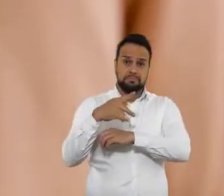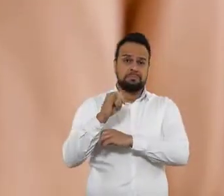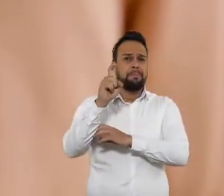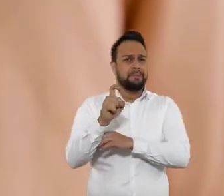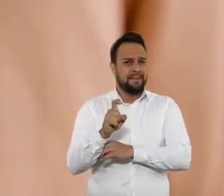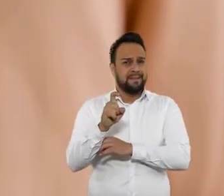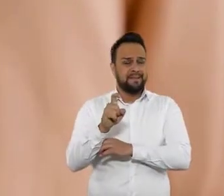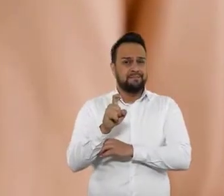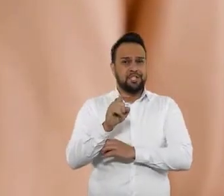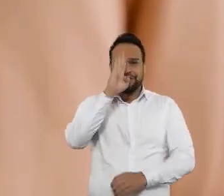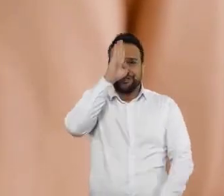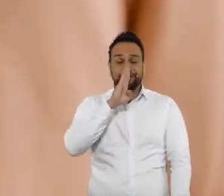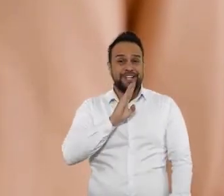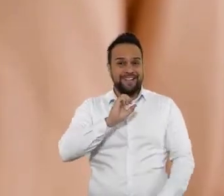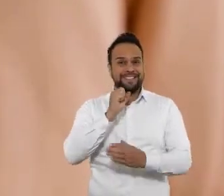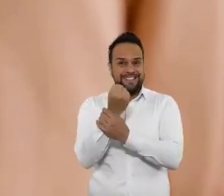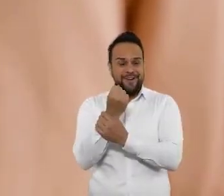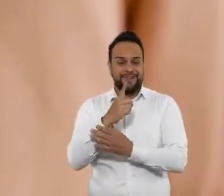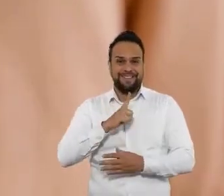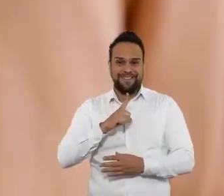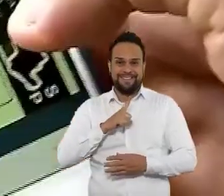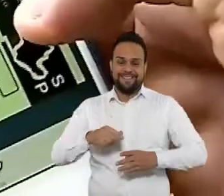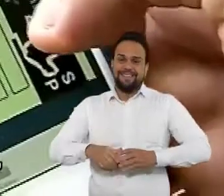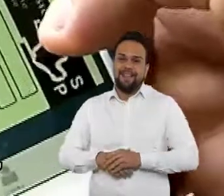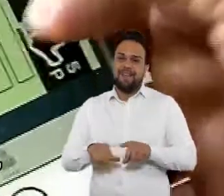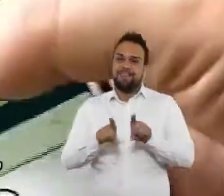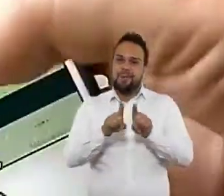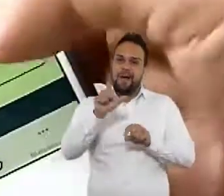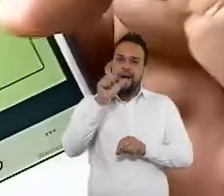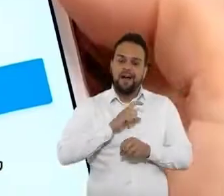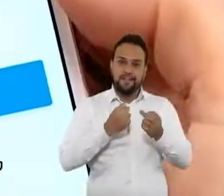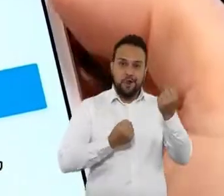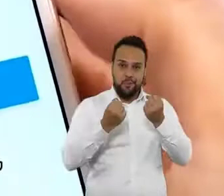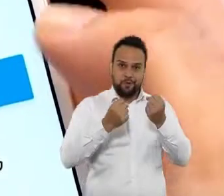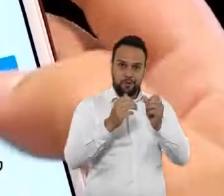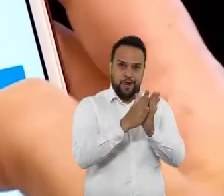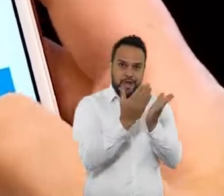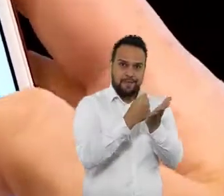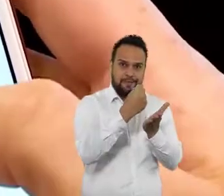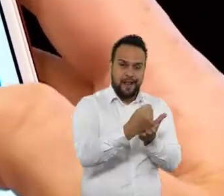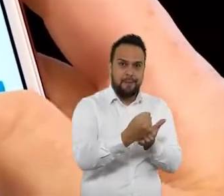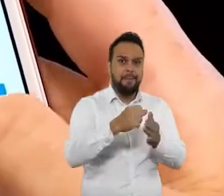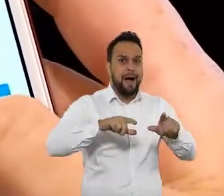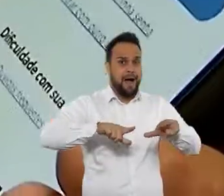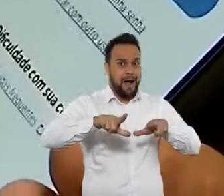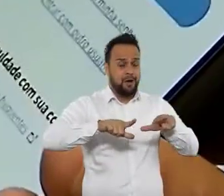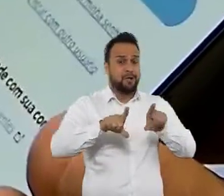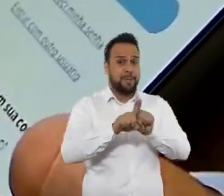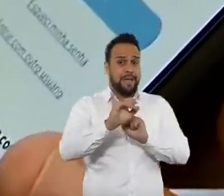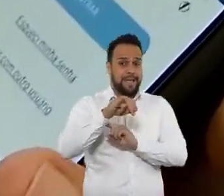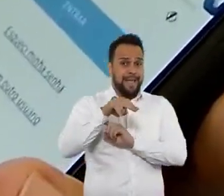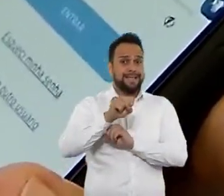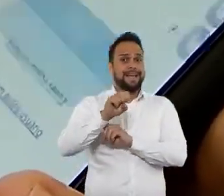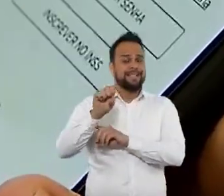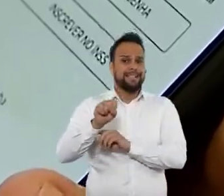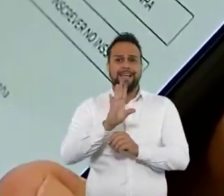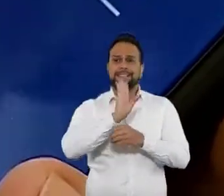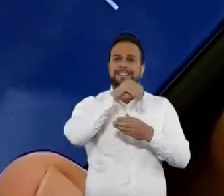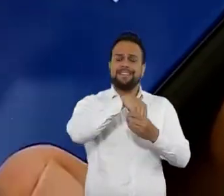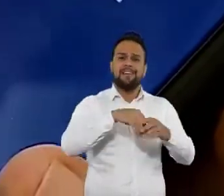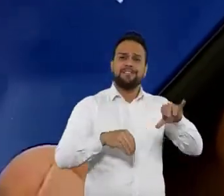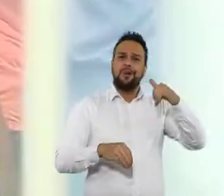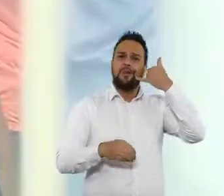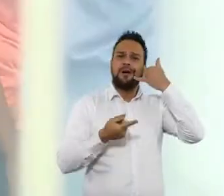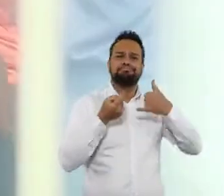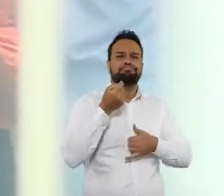substituídas pelo PIX, gratuito e seguro. As carteiras de motorista, de trabalho e os serviços do INSS indo